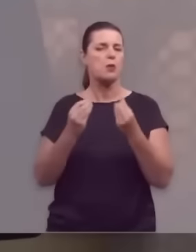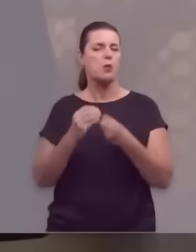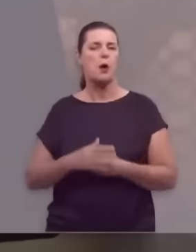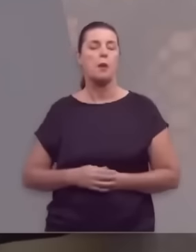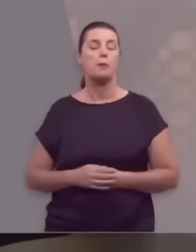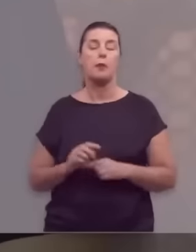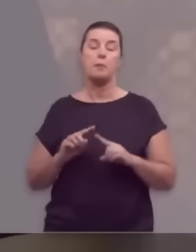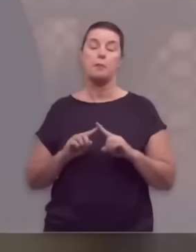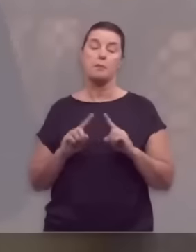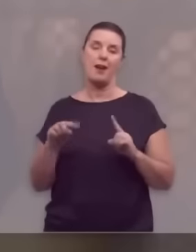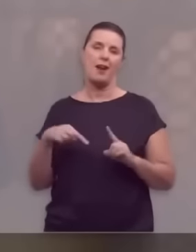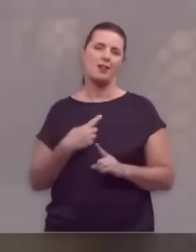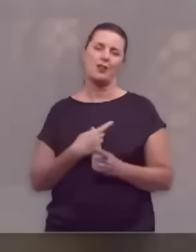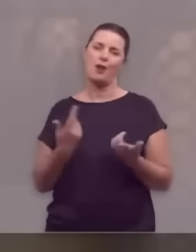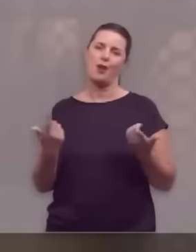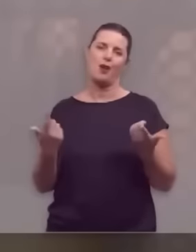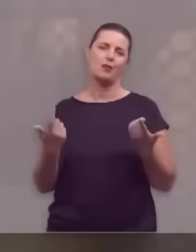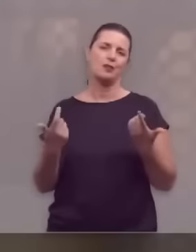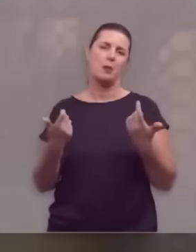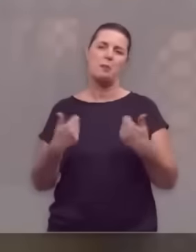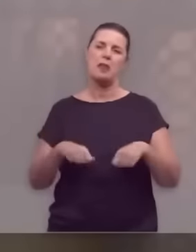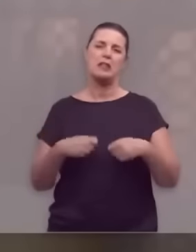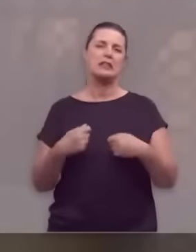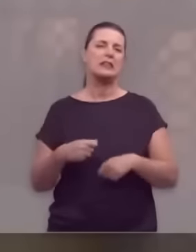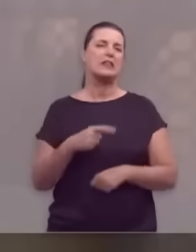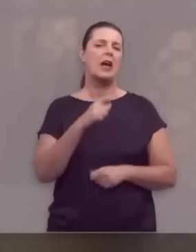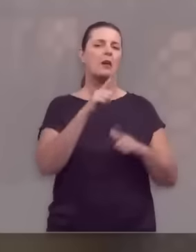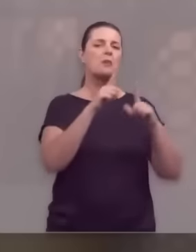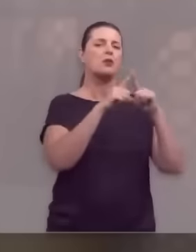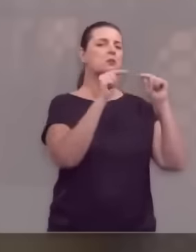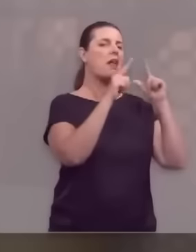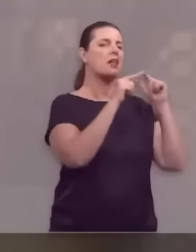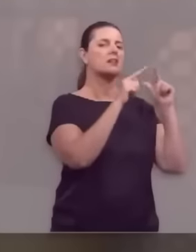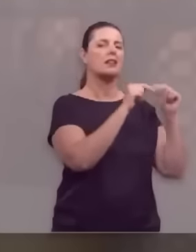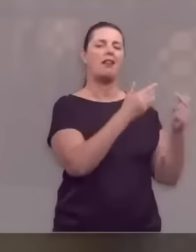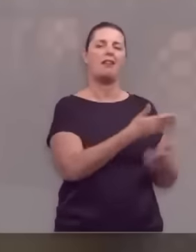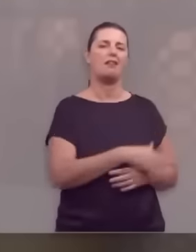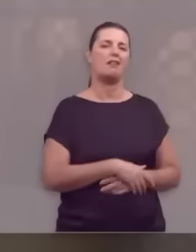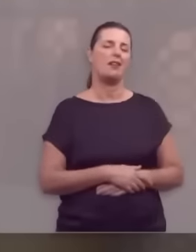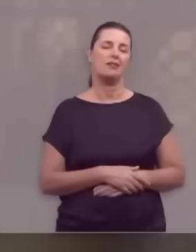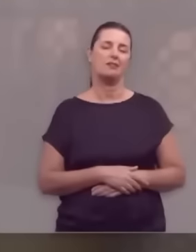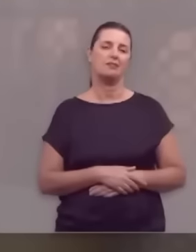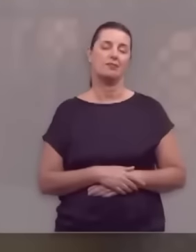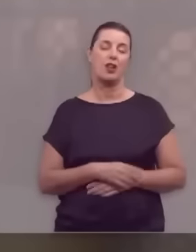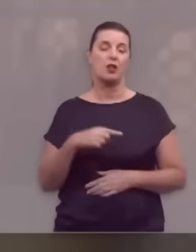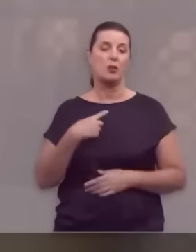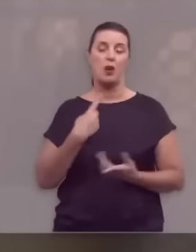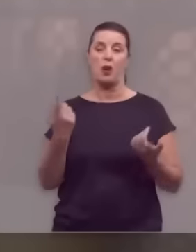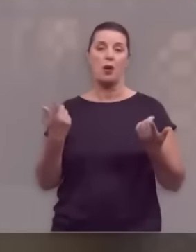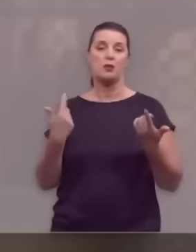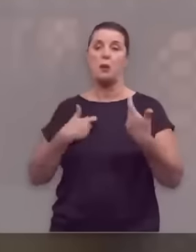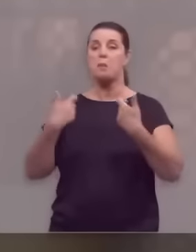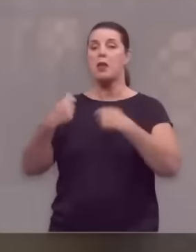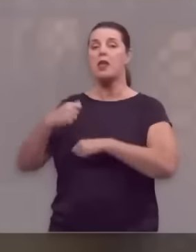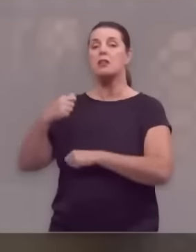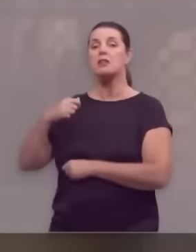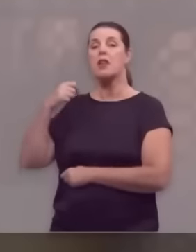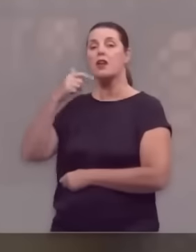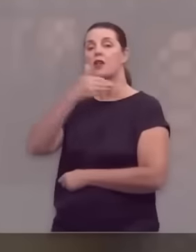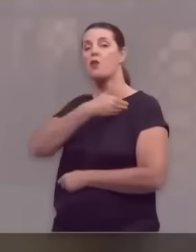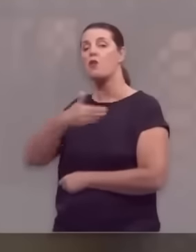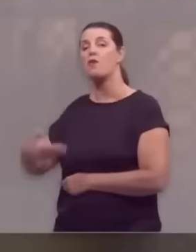Mas nós não dependemos de Brasília. Nós não dependemos dos governantes,